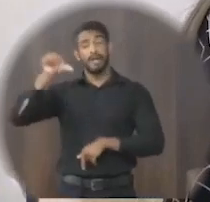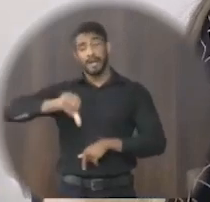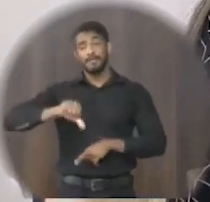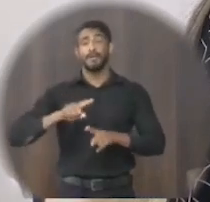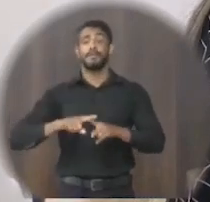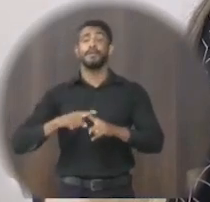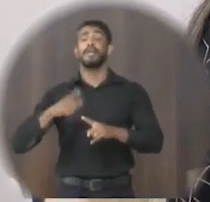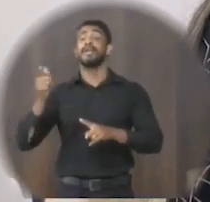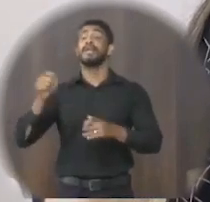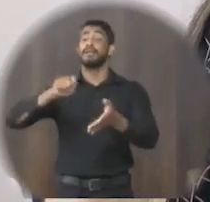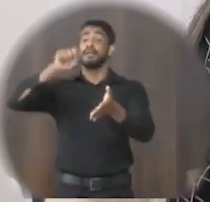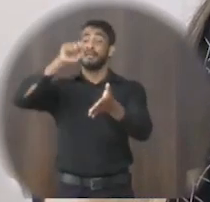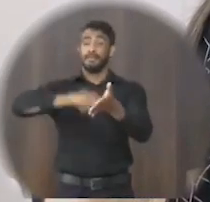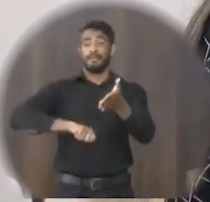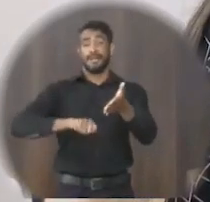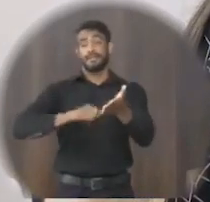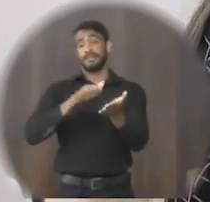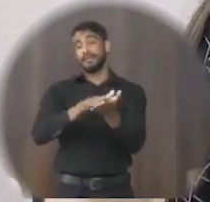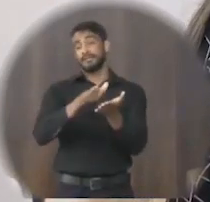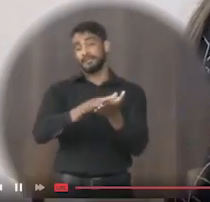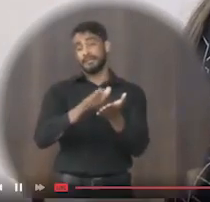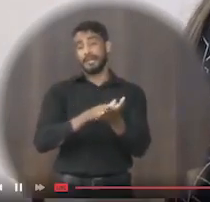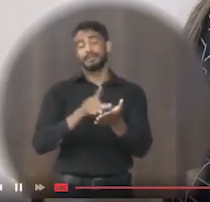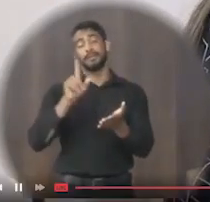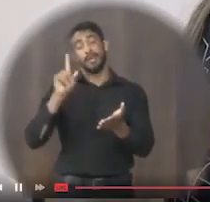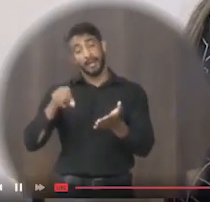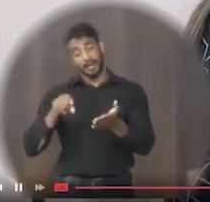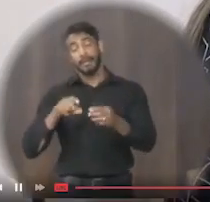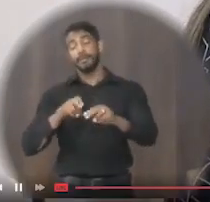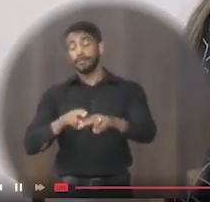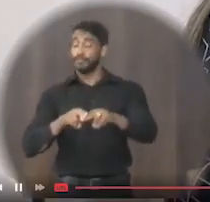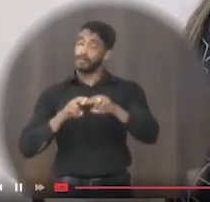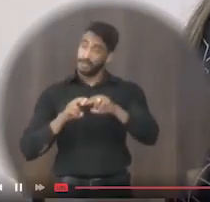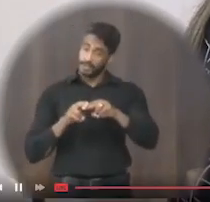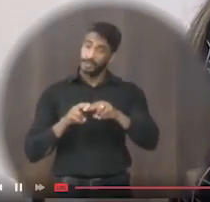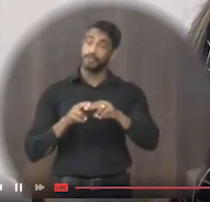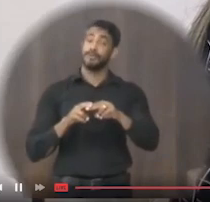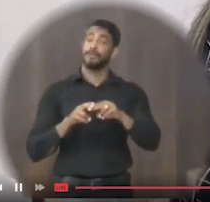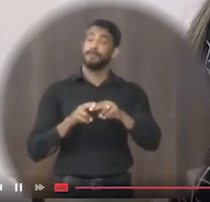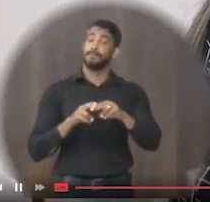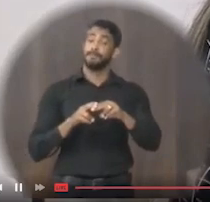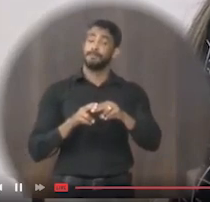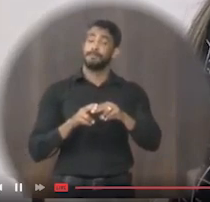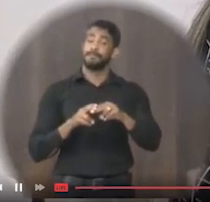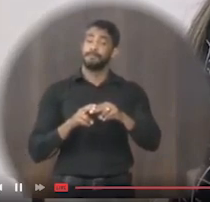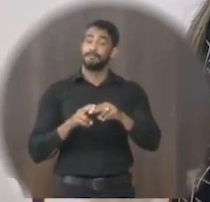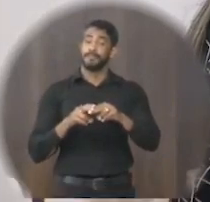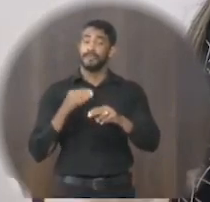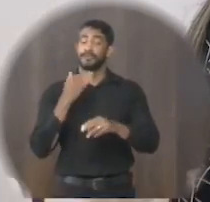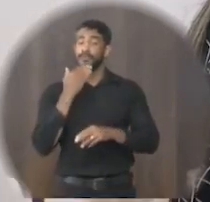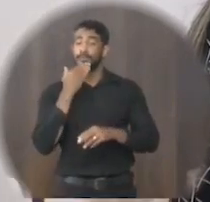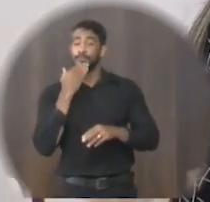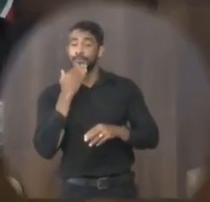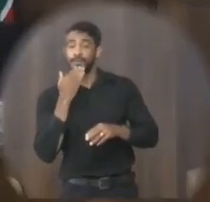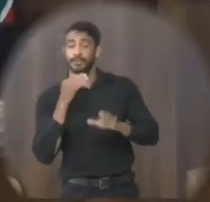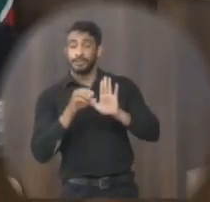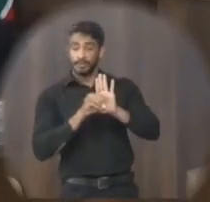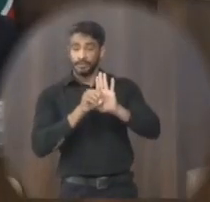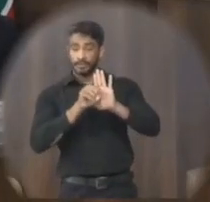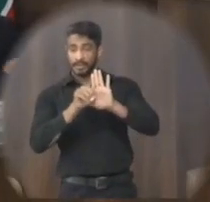assinar a prestação de conta né é justamente por isso que a gente que eu estou requerendo essa